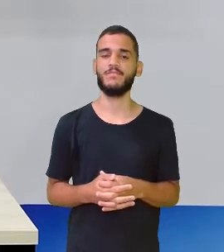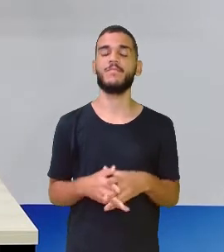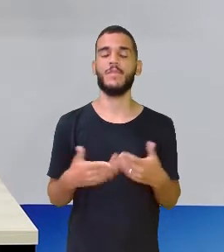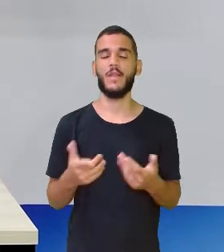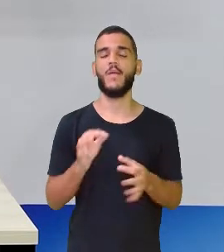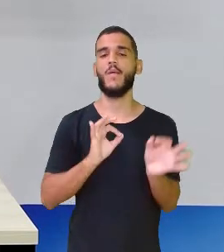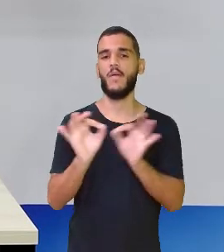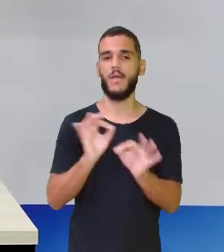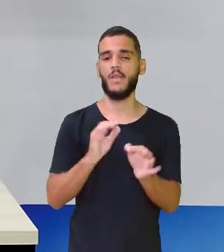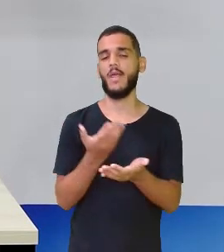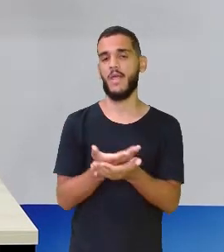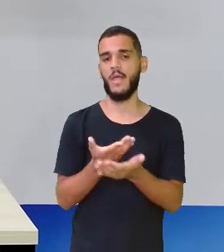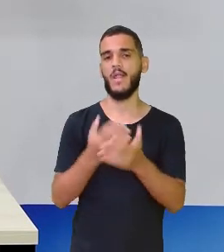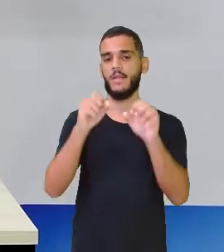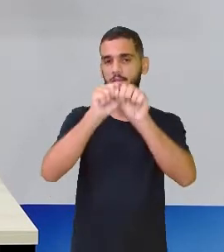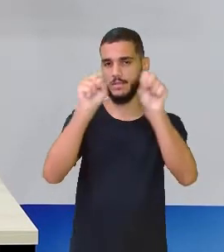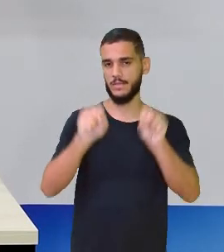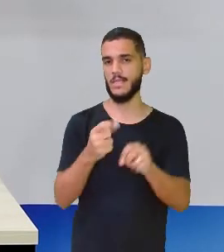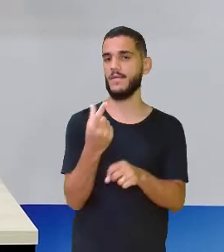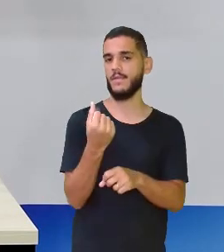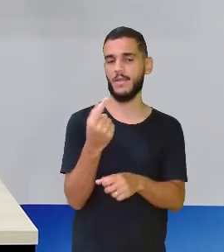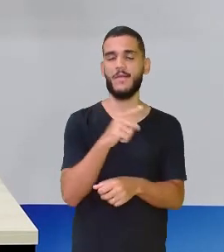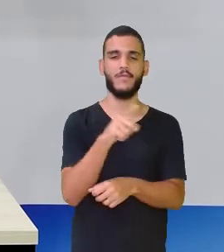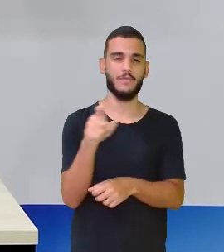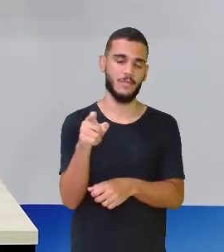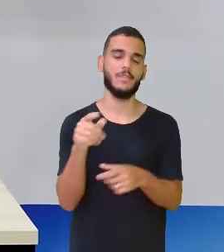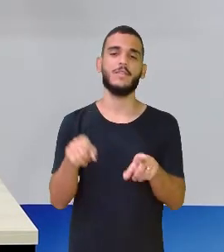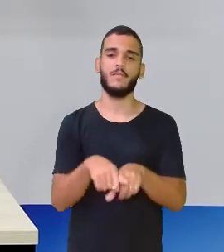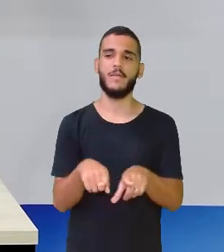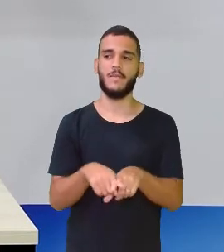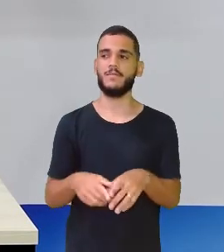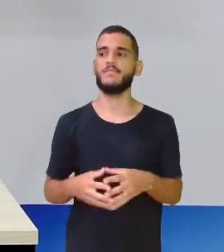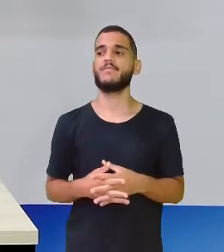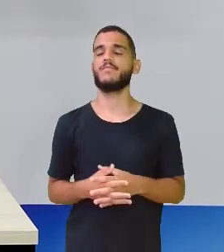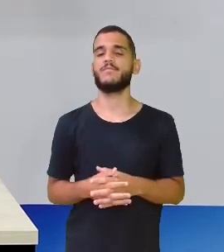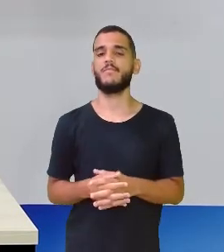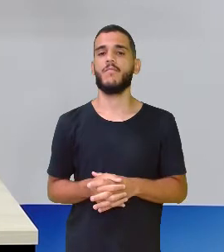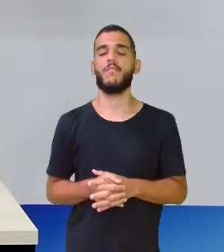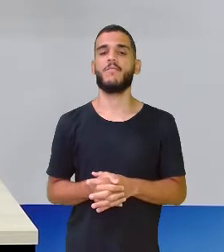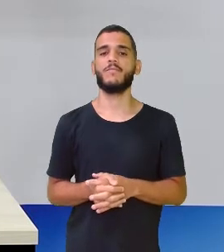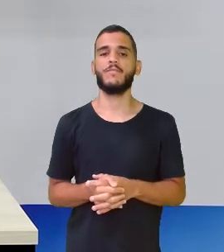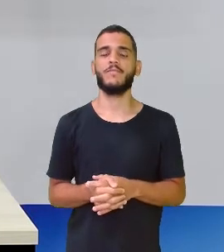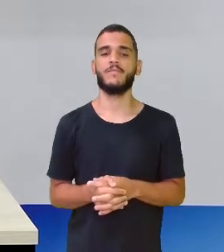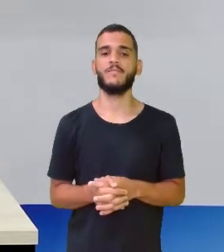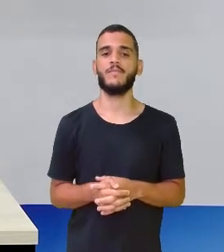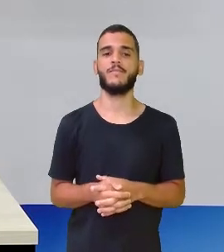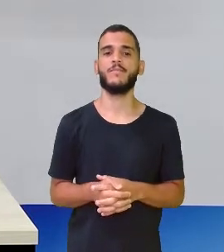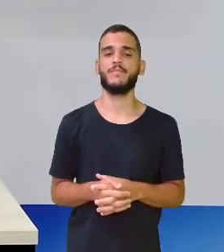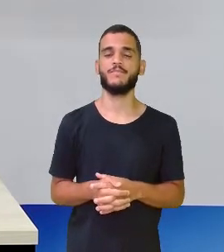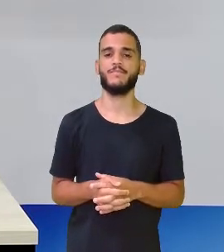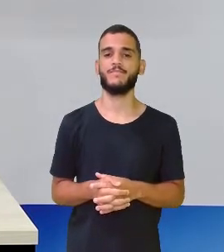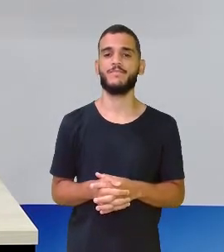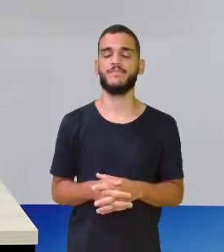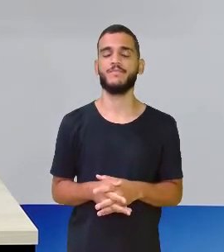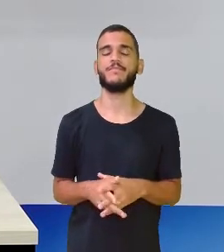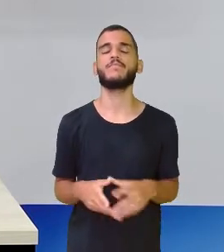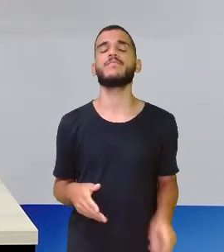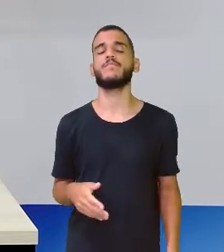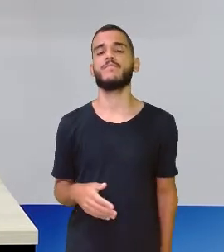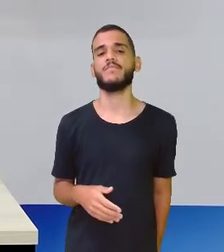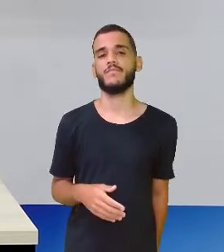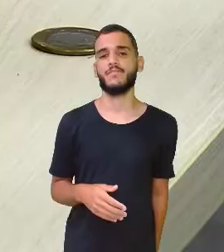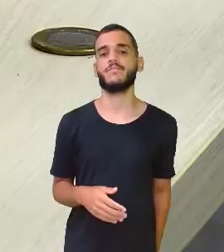preparar uma aula de sistema monetário pra vocês agora. Aqui eu encontrei. Ó, eu não disse que o meu